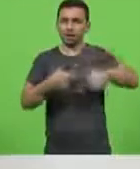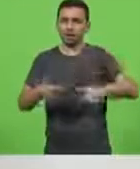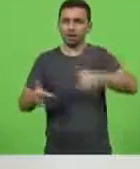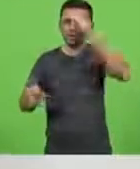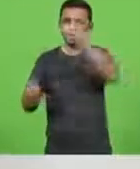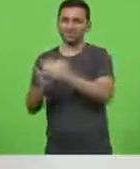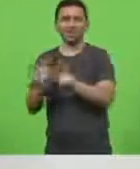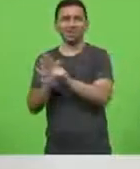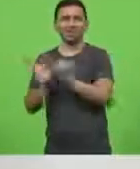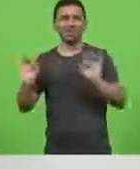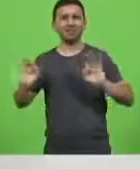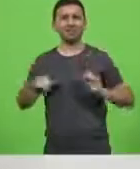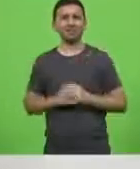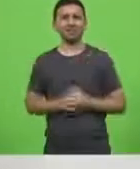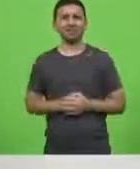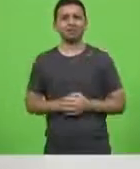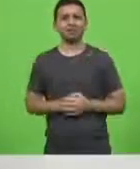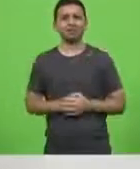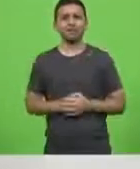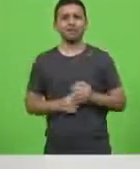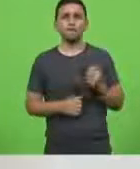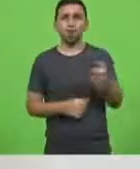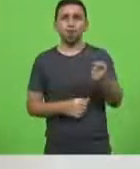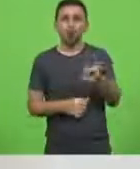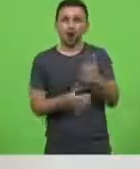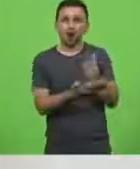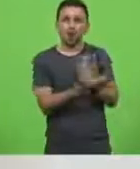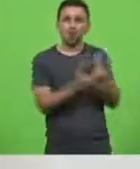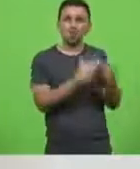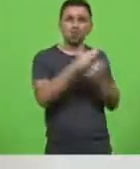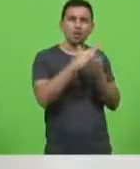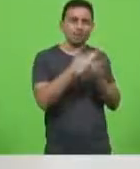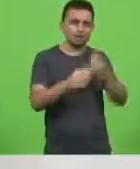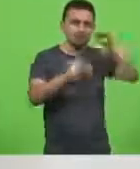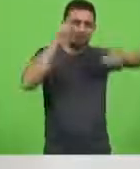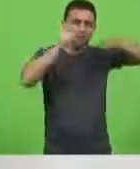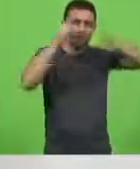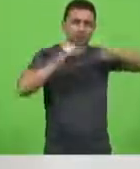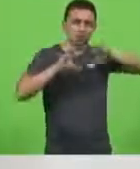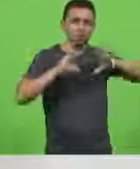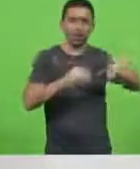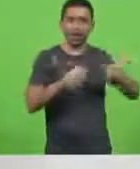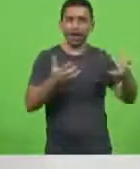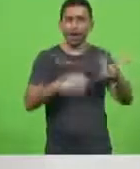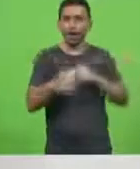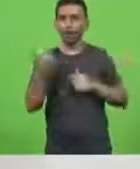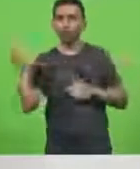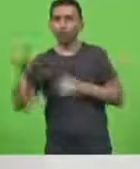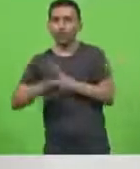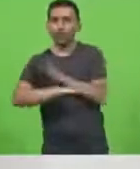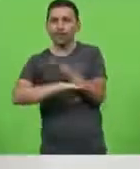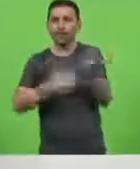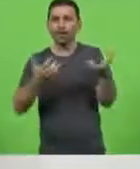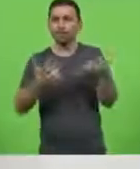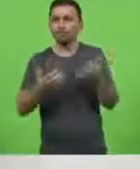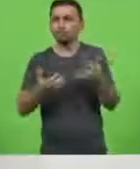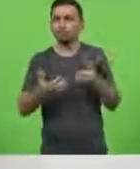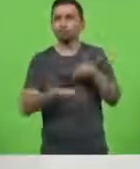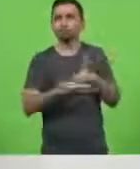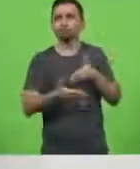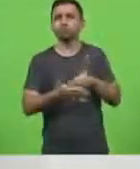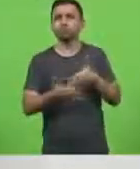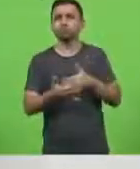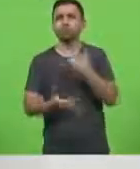Santa Catarina poucas empresas dominam um mercado e quem quer entrar quem quer entrar não pode a quem